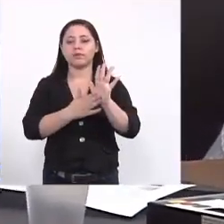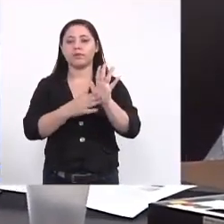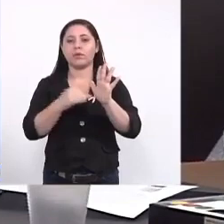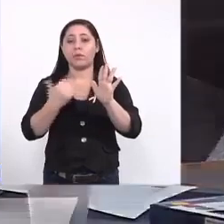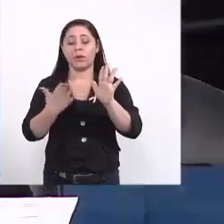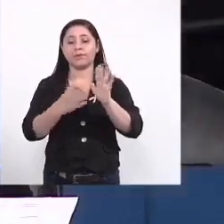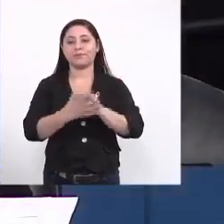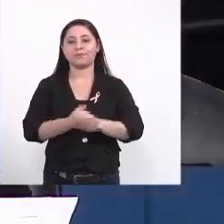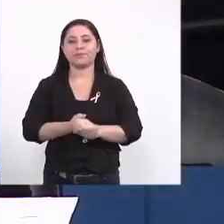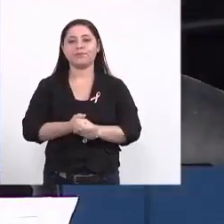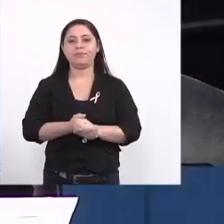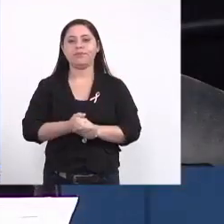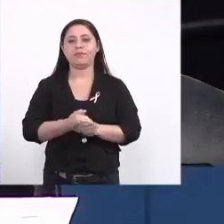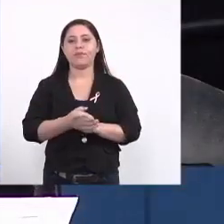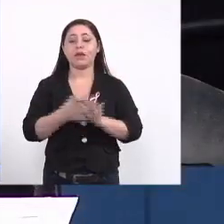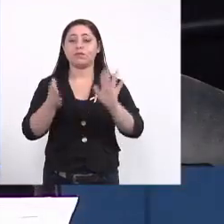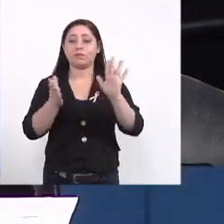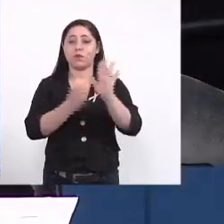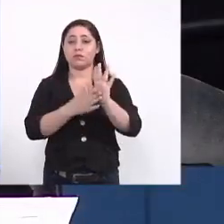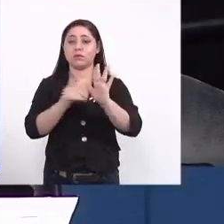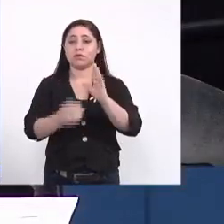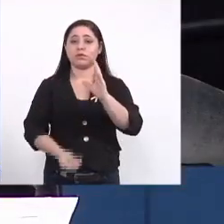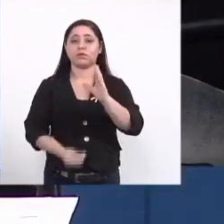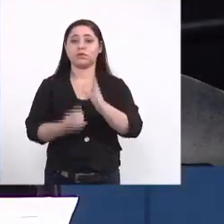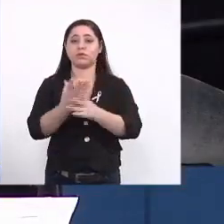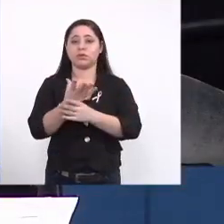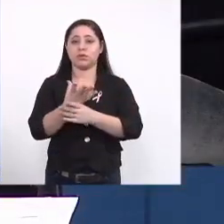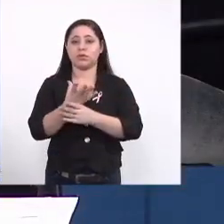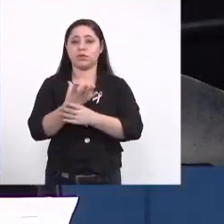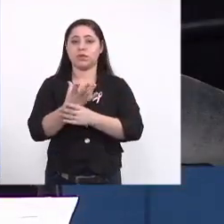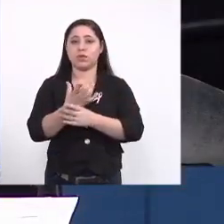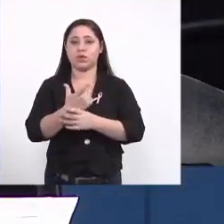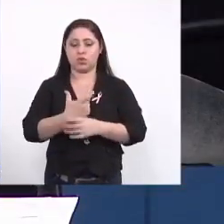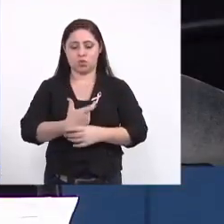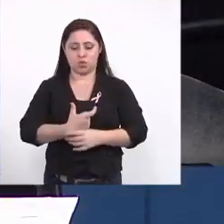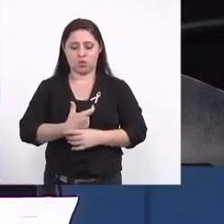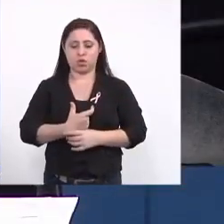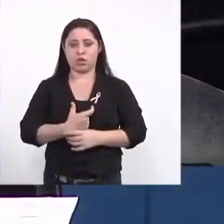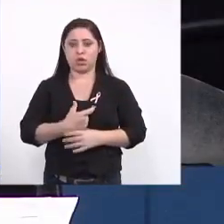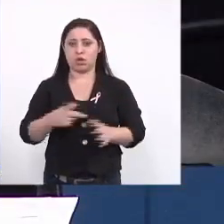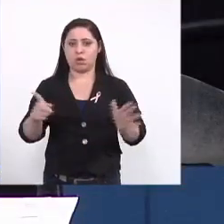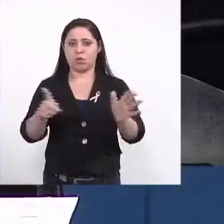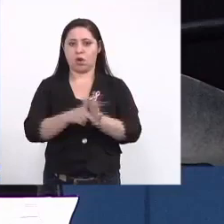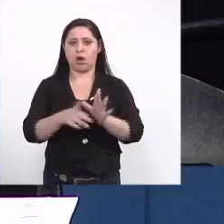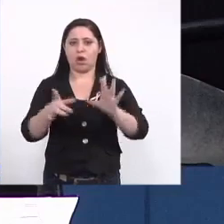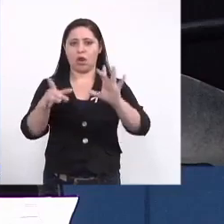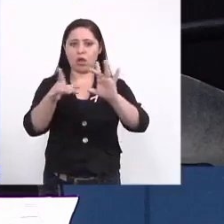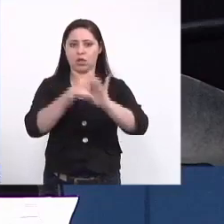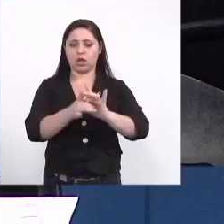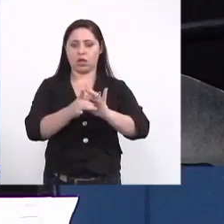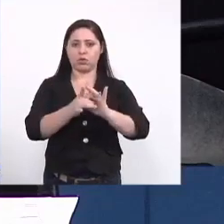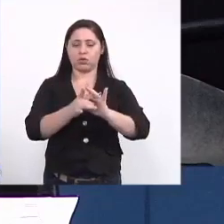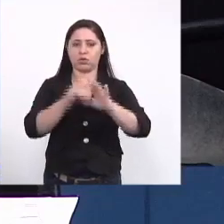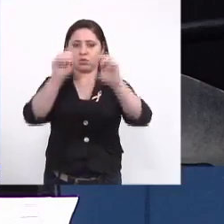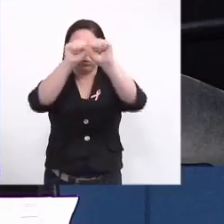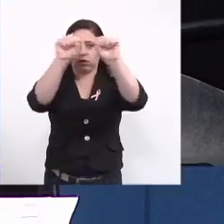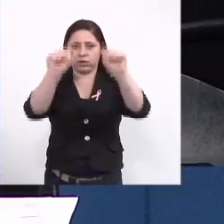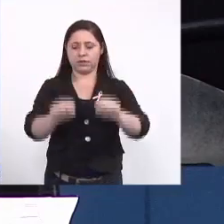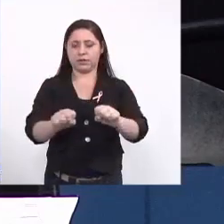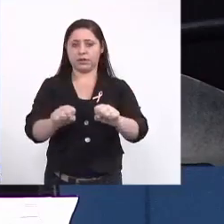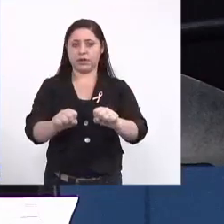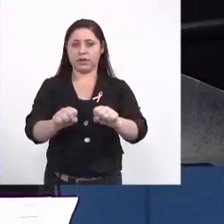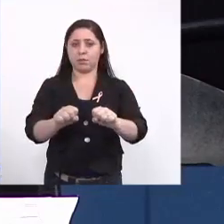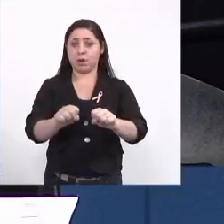a proposta de que se crie então o cartão de identificação ligado a um sistema onde o